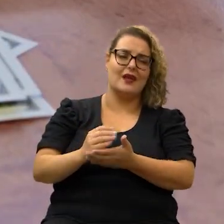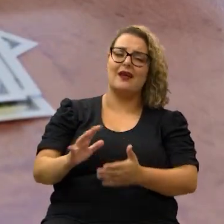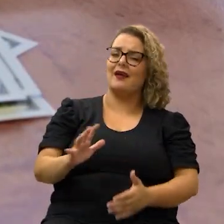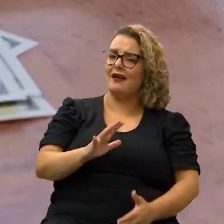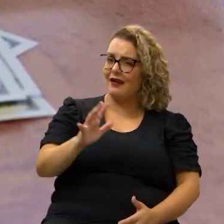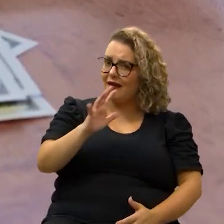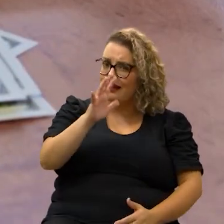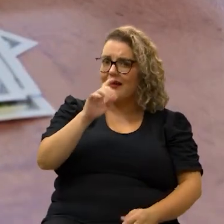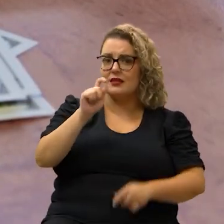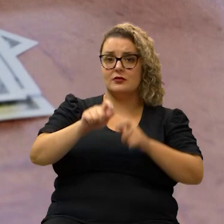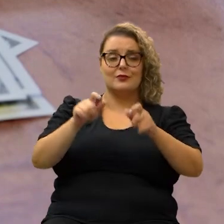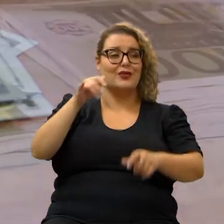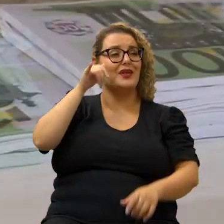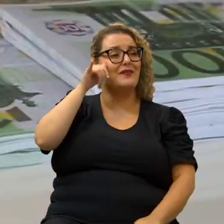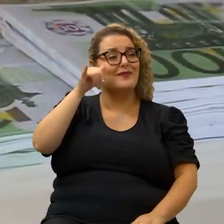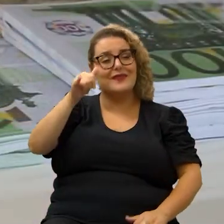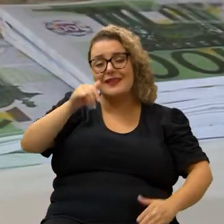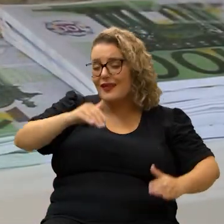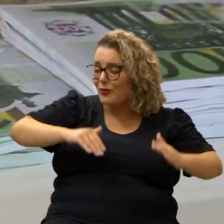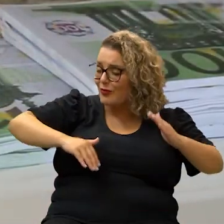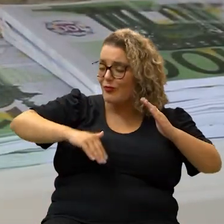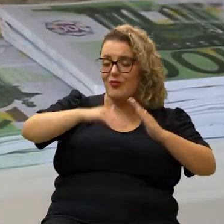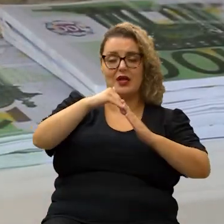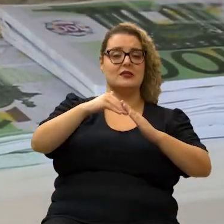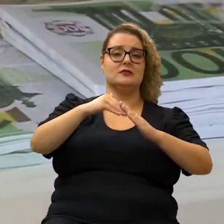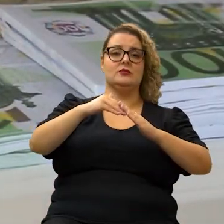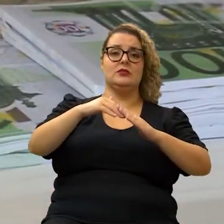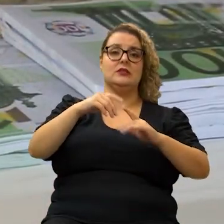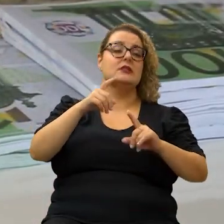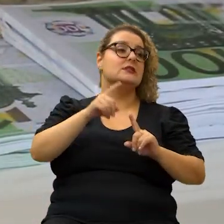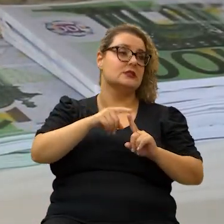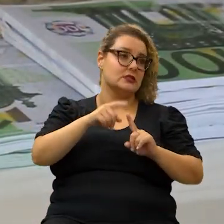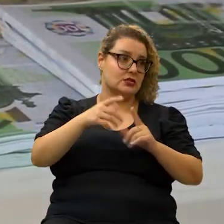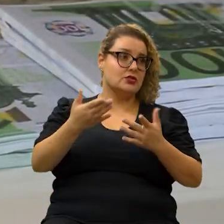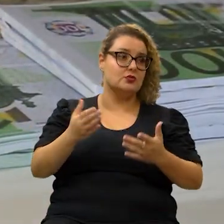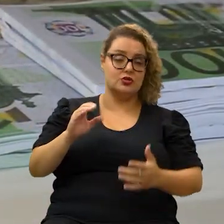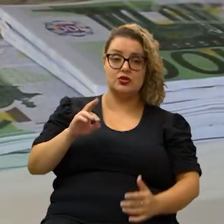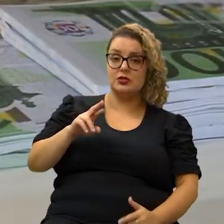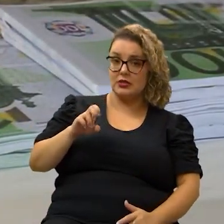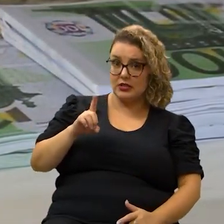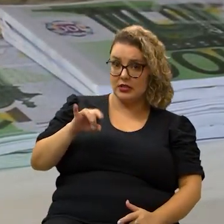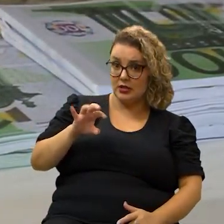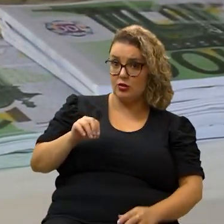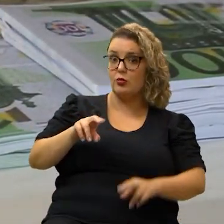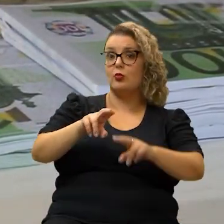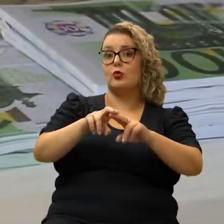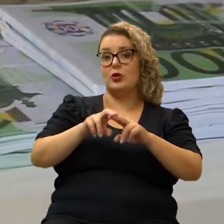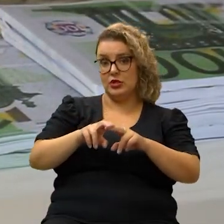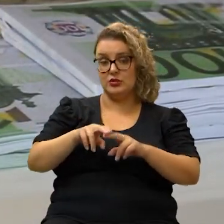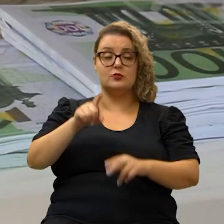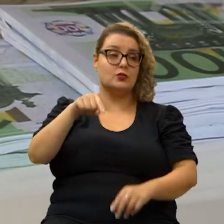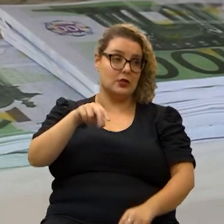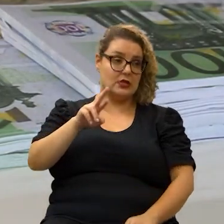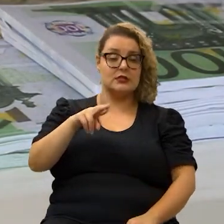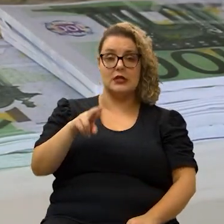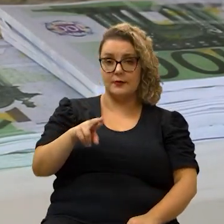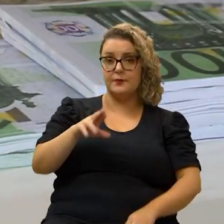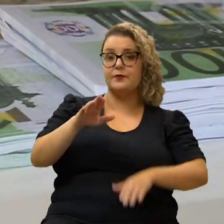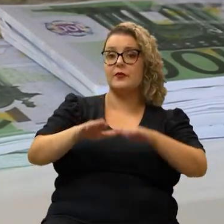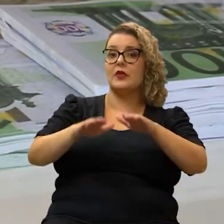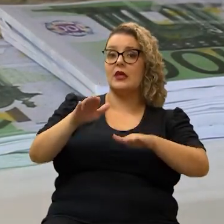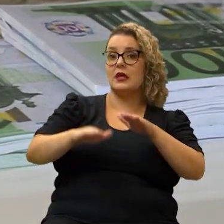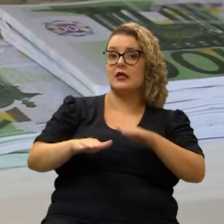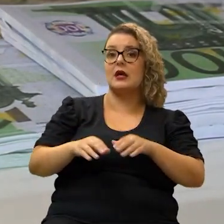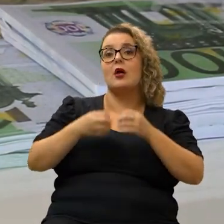consumidor ela é muito elevada então a pessoa tem que evitar ao máximo esse tipo de crédito por isso por esse motivo